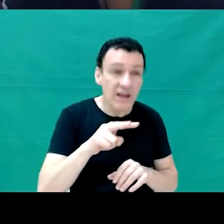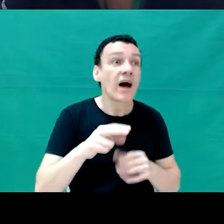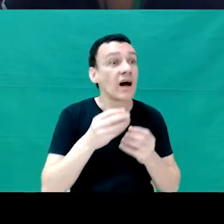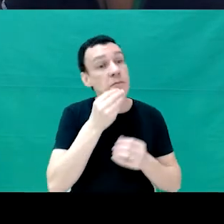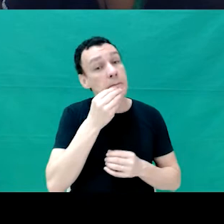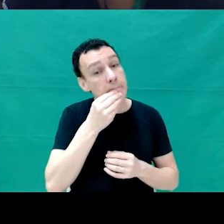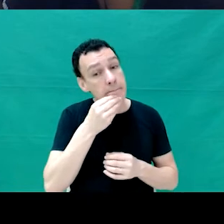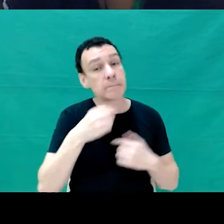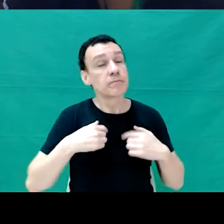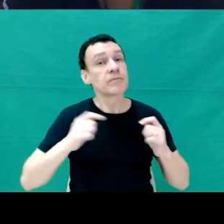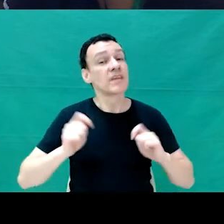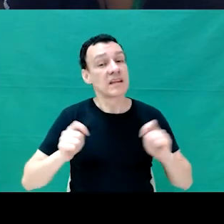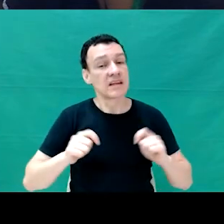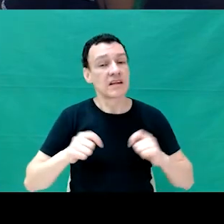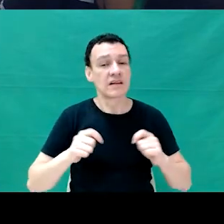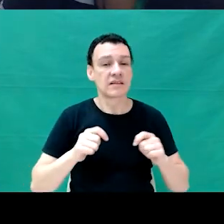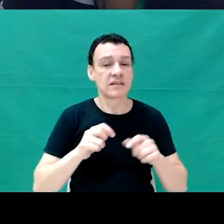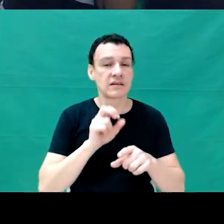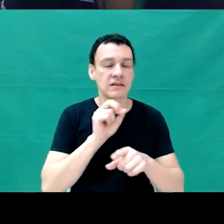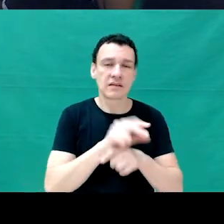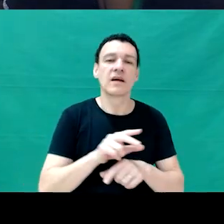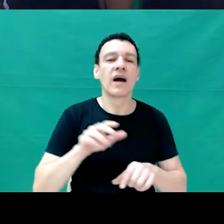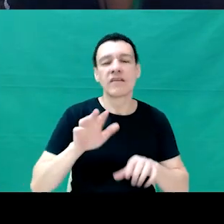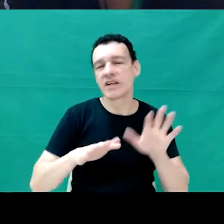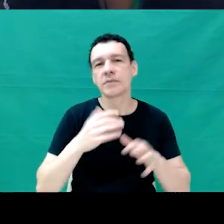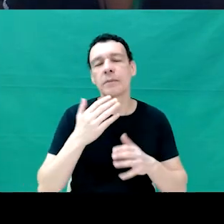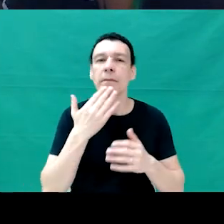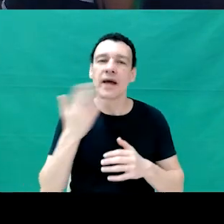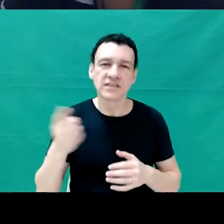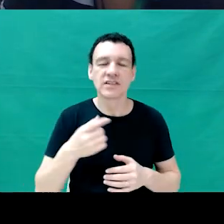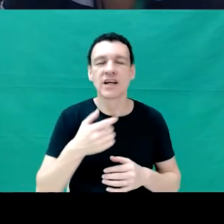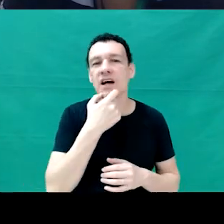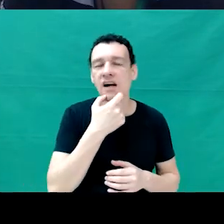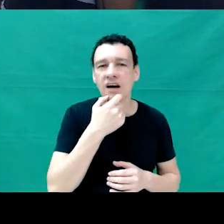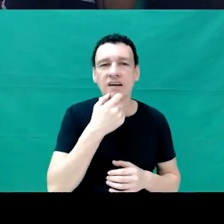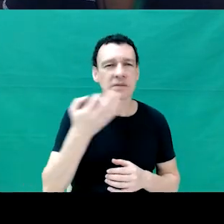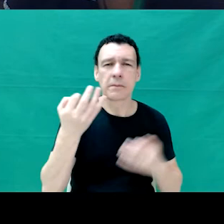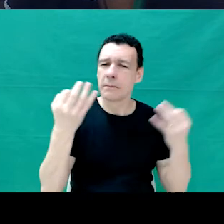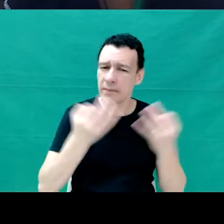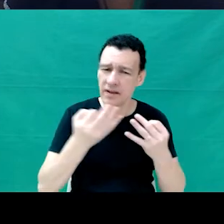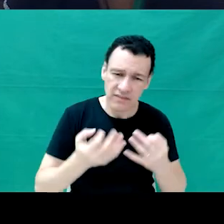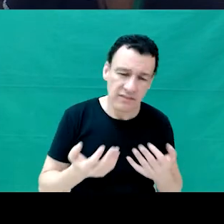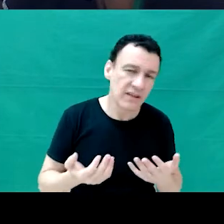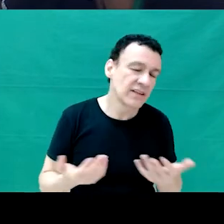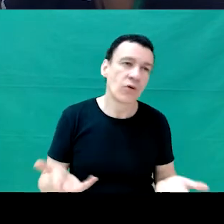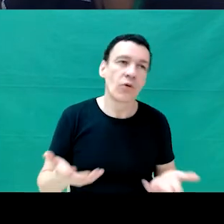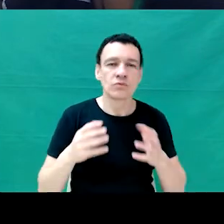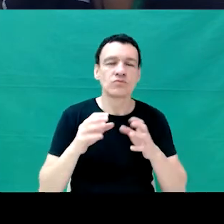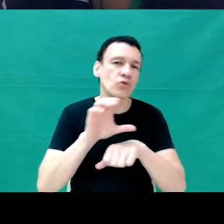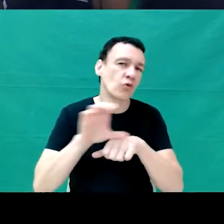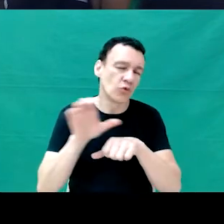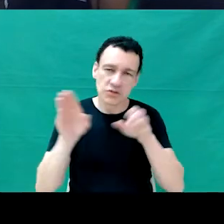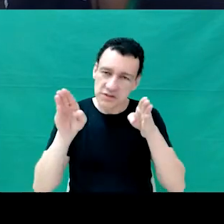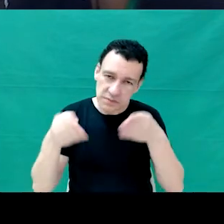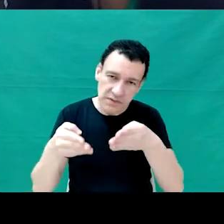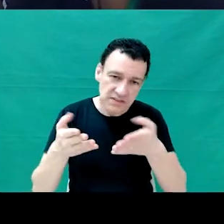vamos supor, se é um requisito que pede inglês fluente, é um requisito que pede alguma especialidade técnica, ou algum